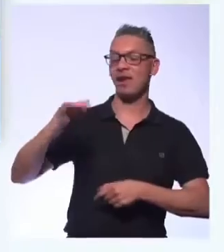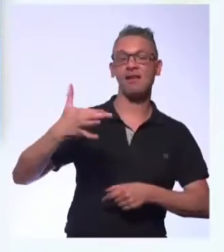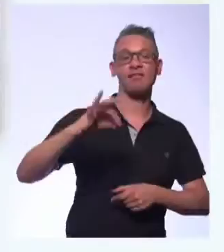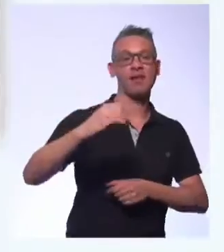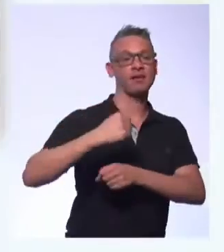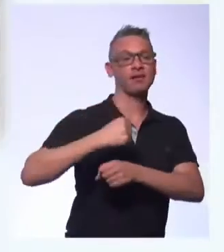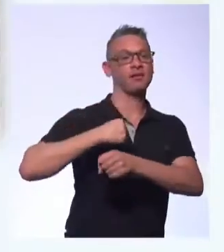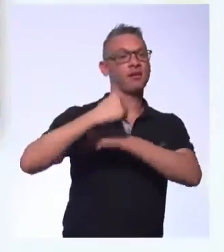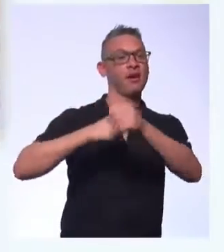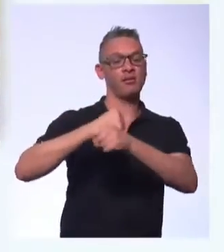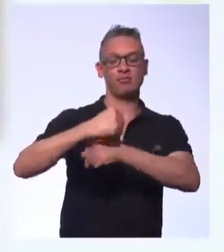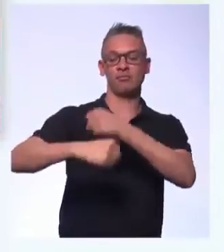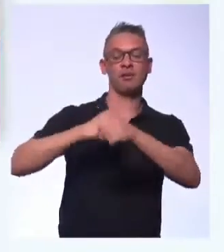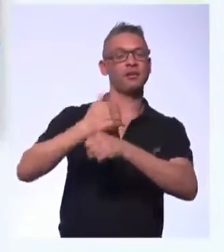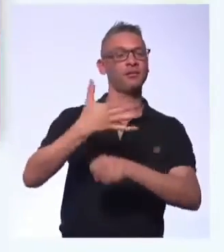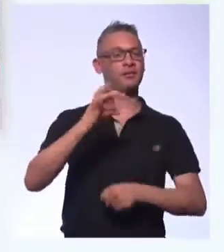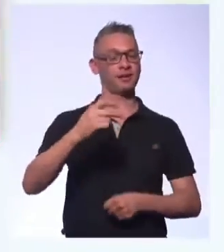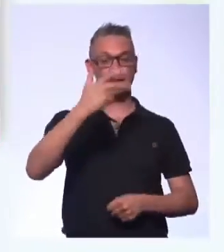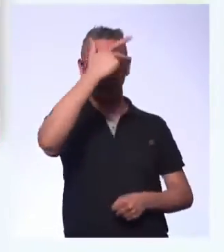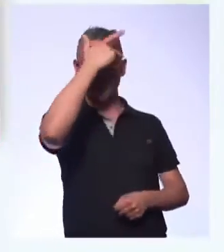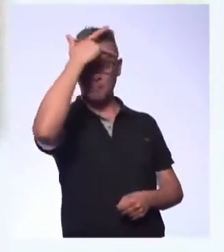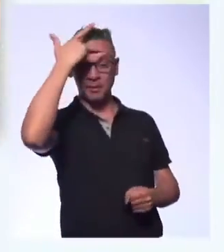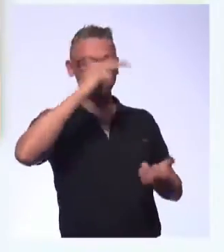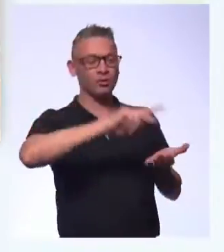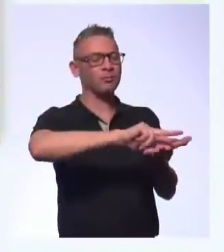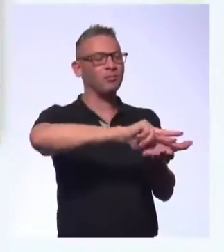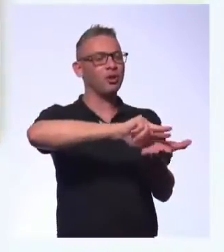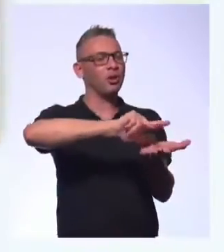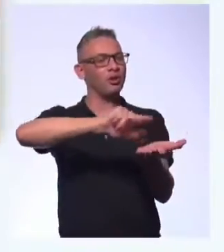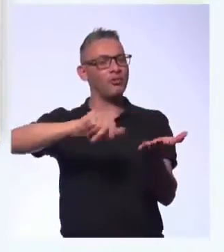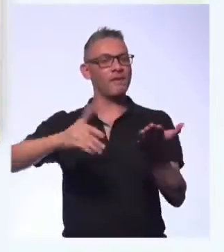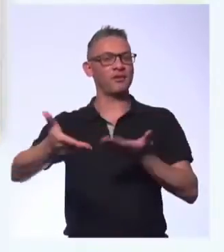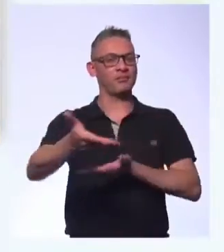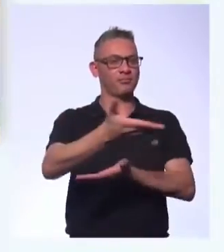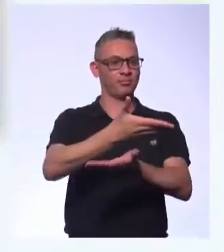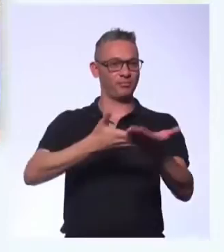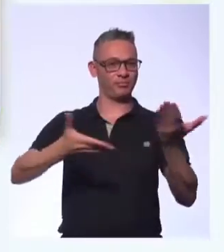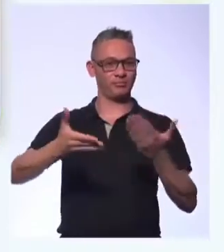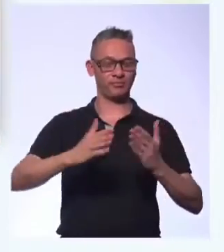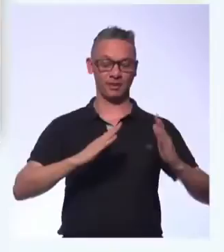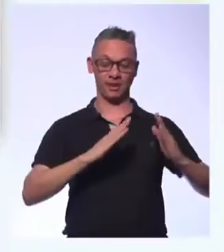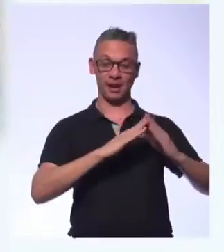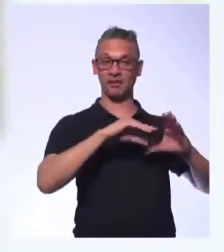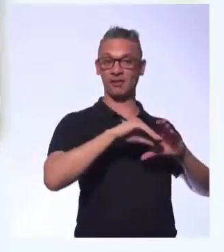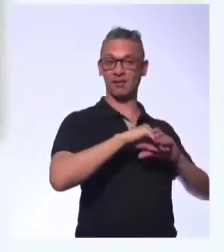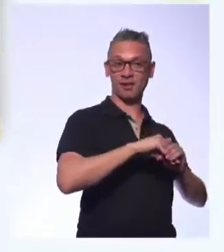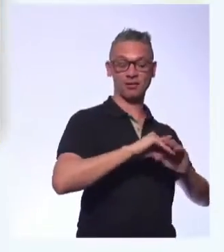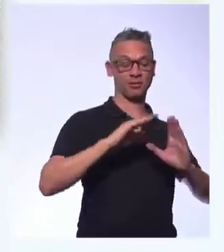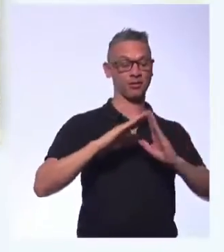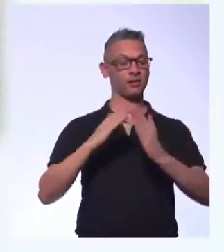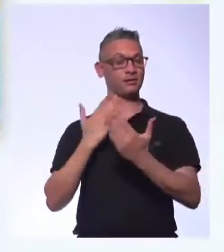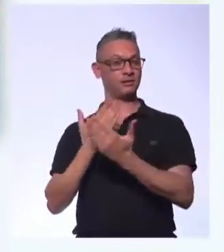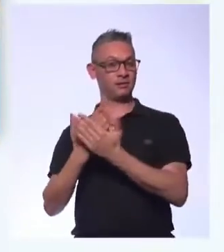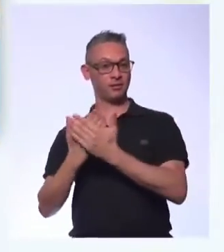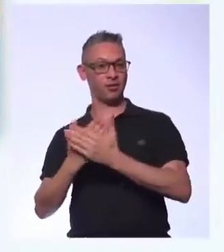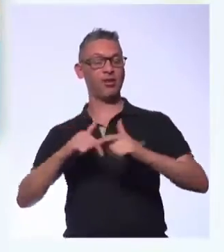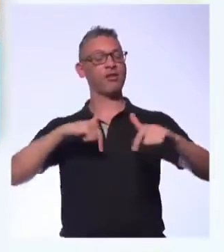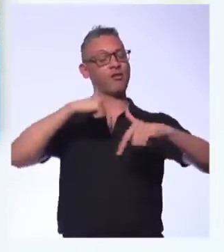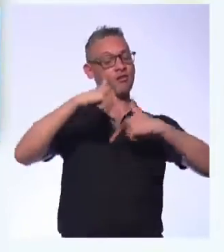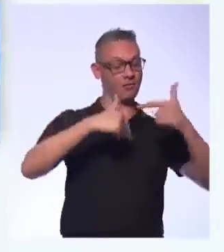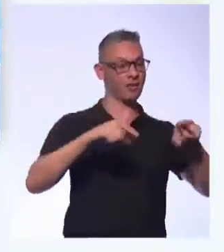Isso significa que mais pessoas diferentes estão convivendo. Em casa, na escola, no mercado de trabalho.